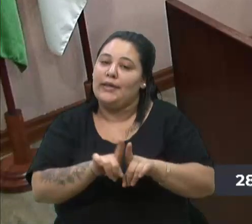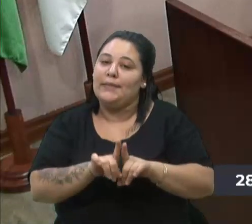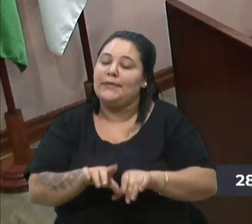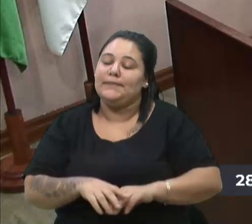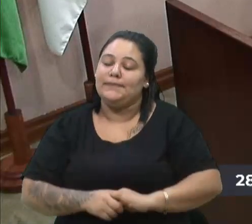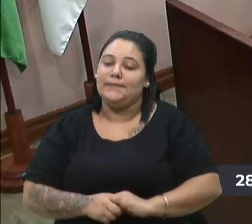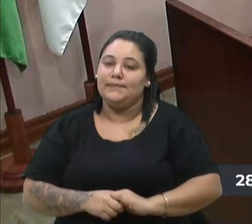palavra, esse cálculo.